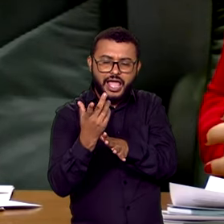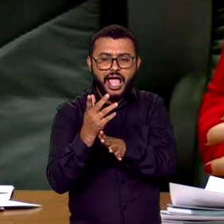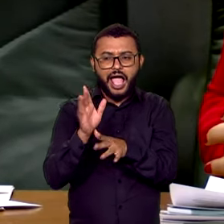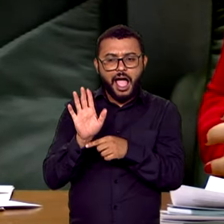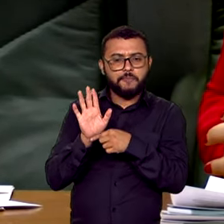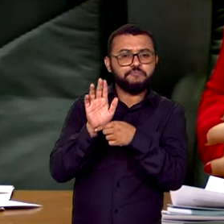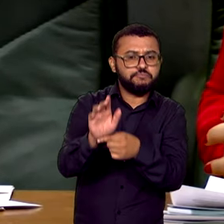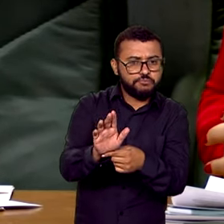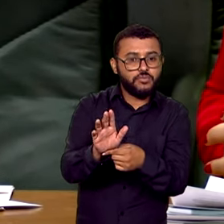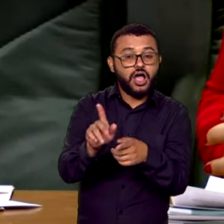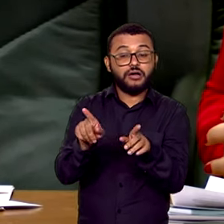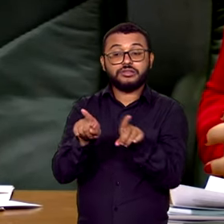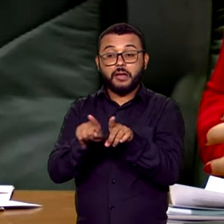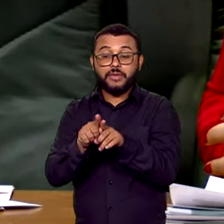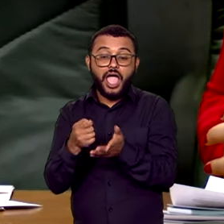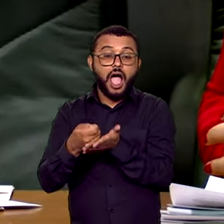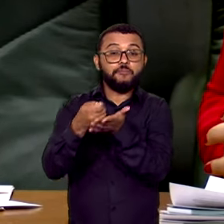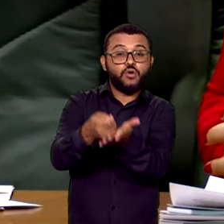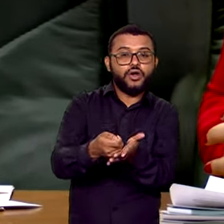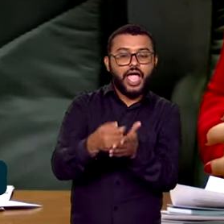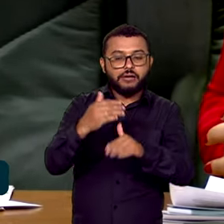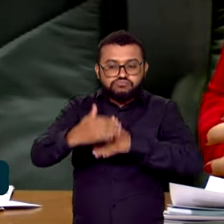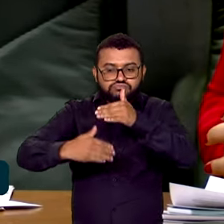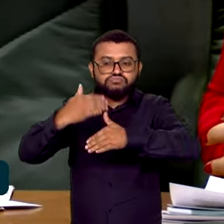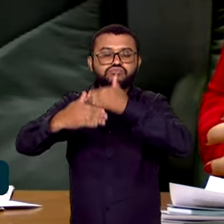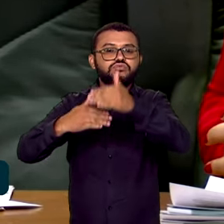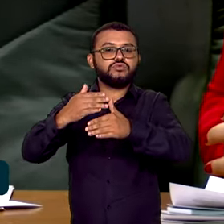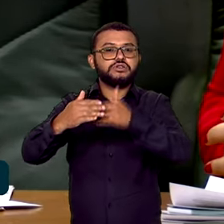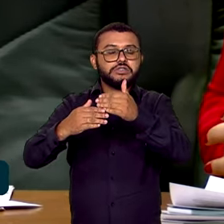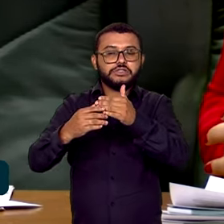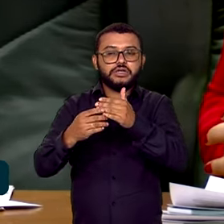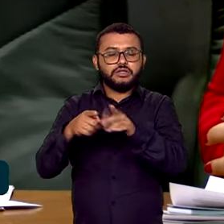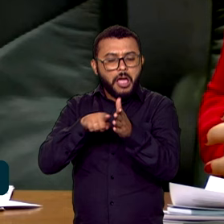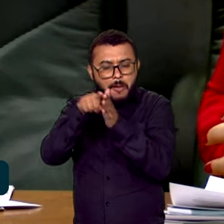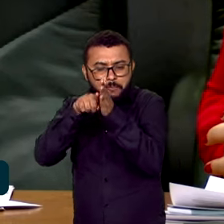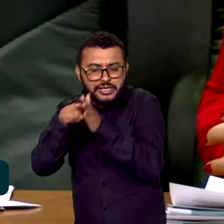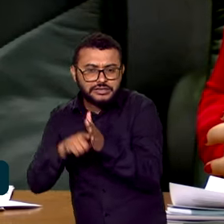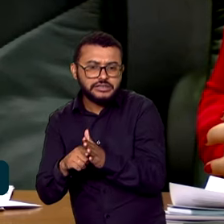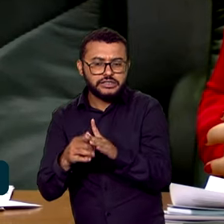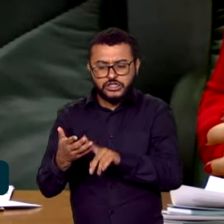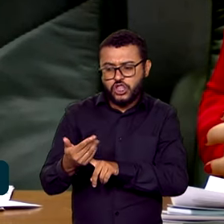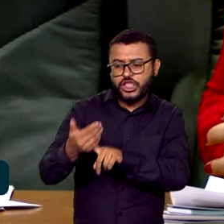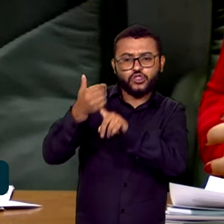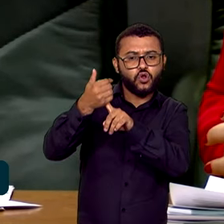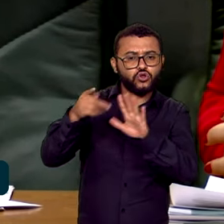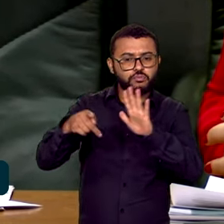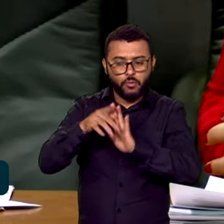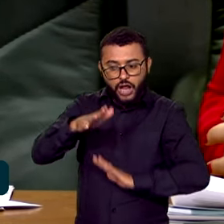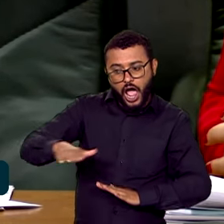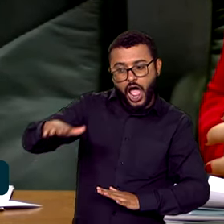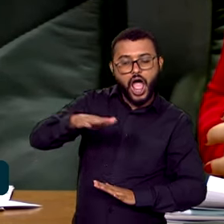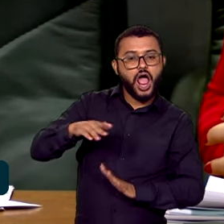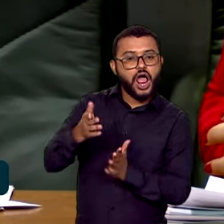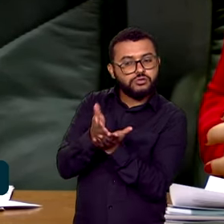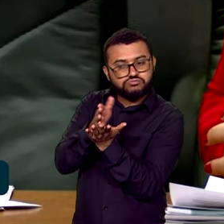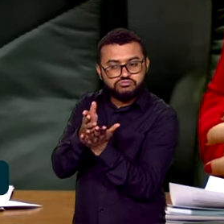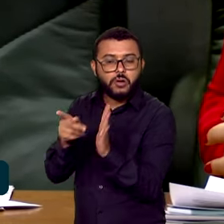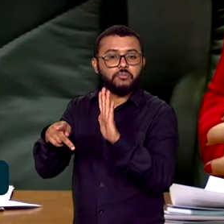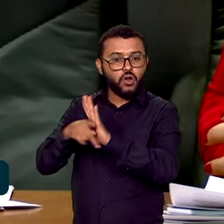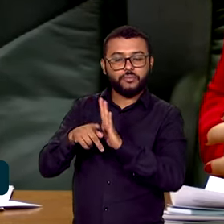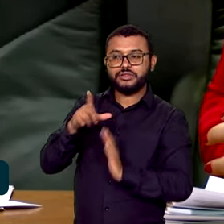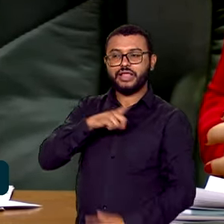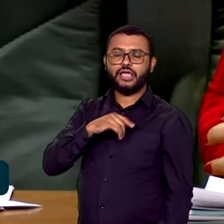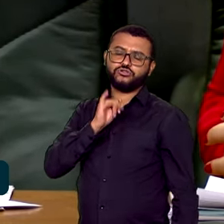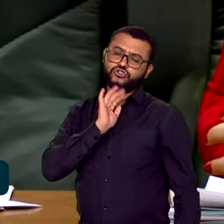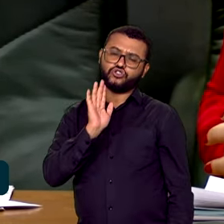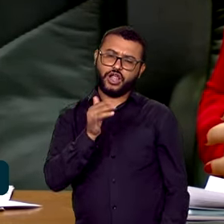nos unirmos para o desenvolvimento científico e tecnológico na região. Temos também, como